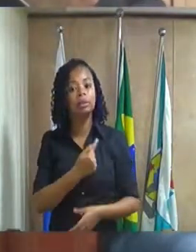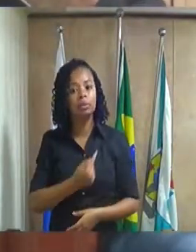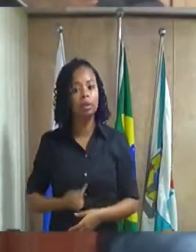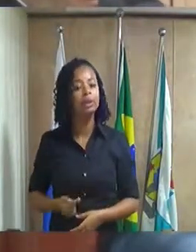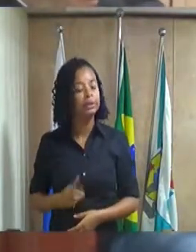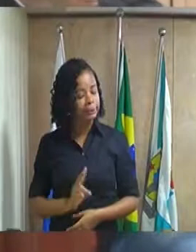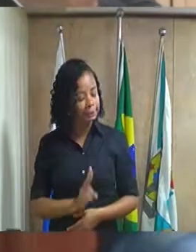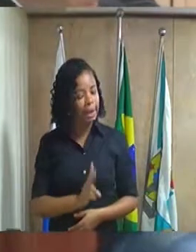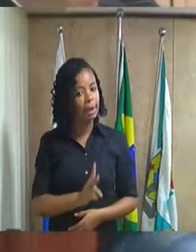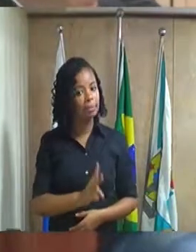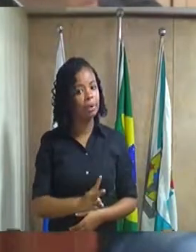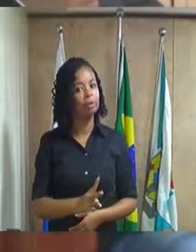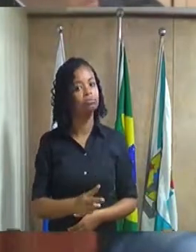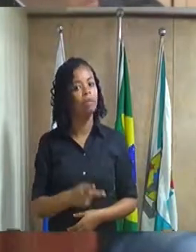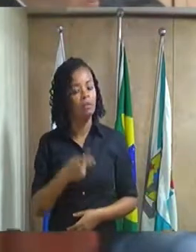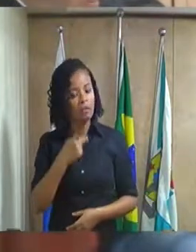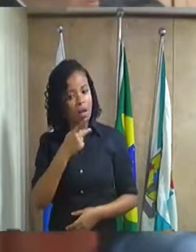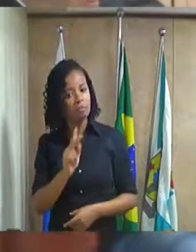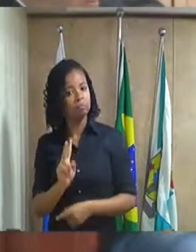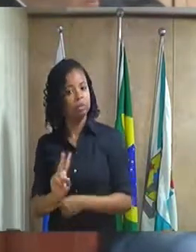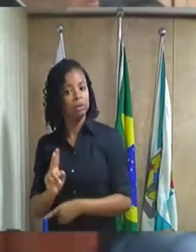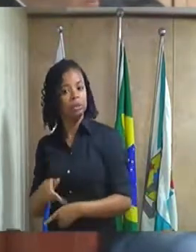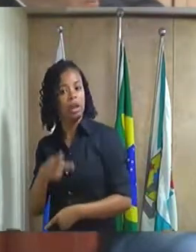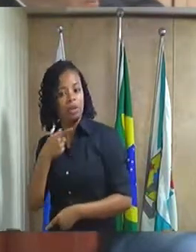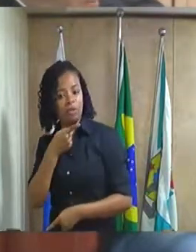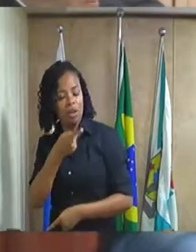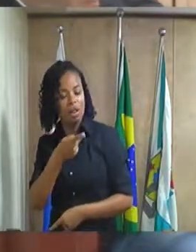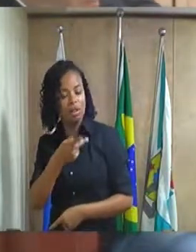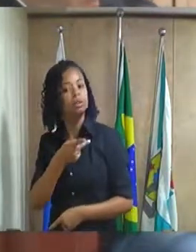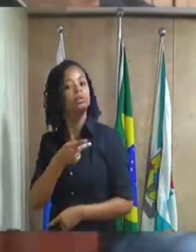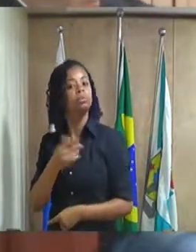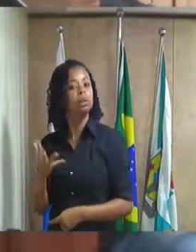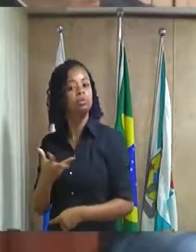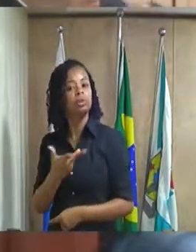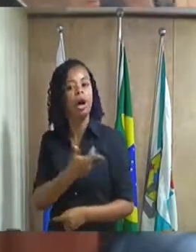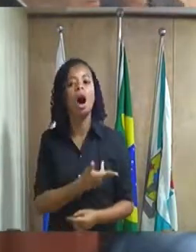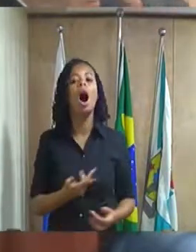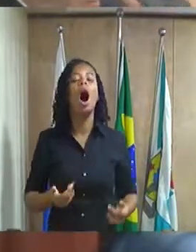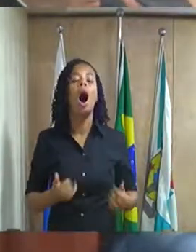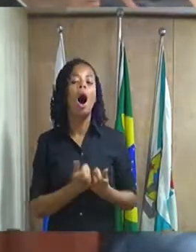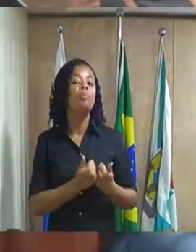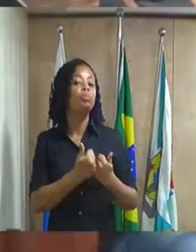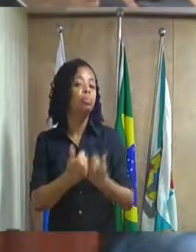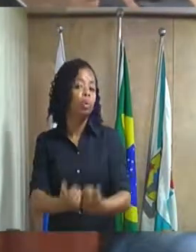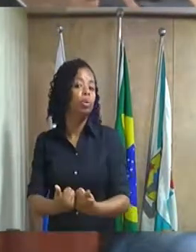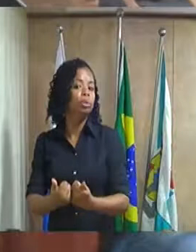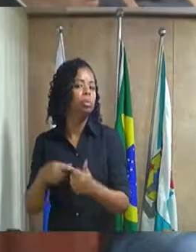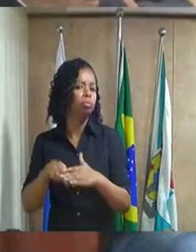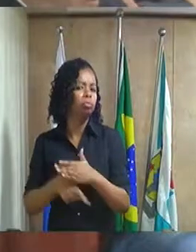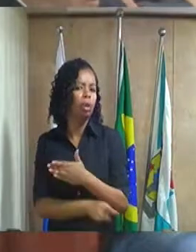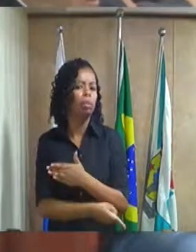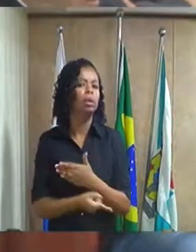defesa maravilhosa e com certeza está contribuindo muito com a discussão disso aí